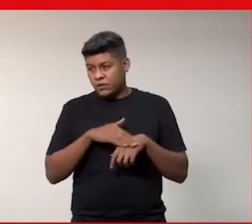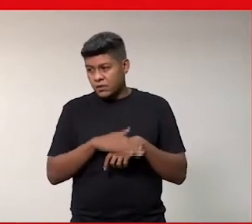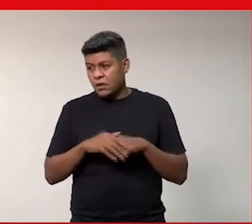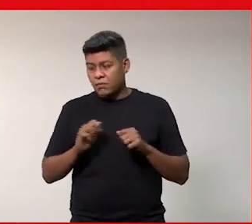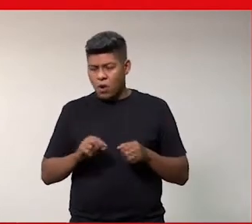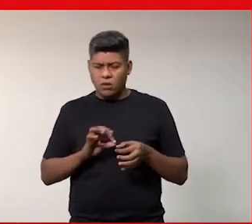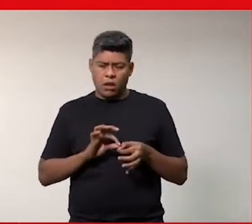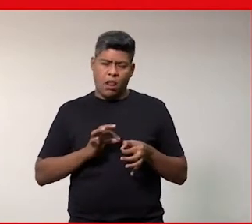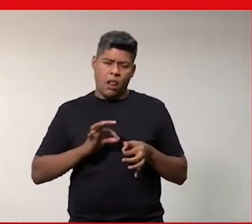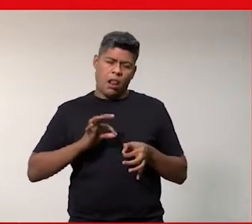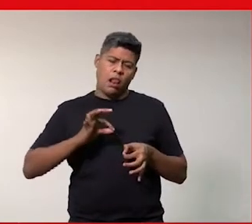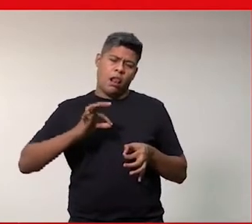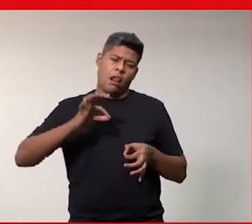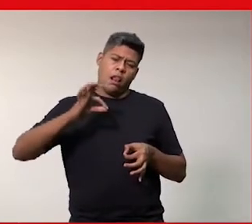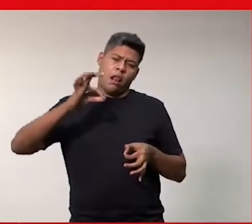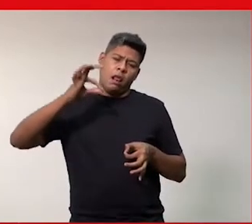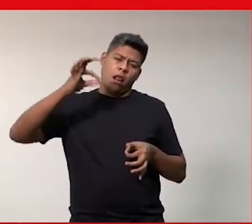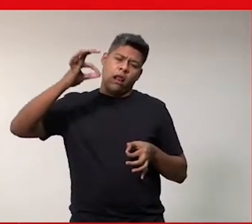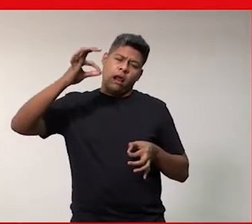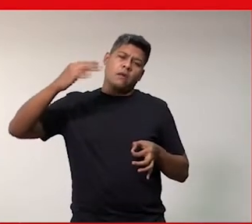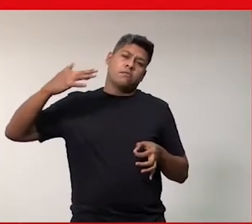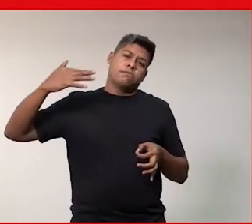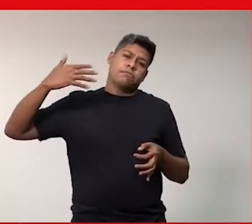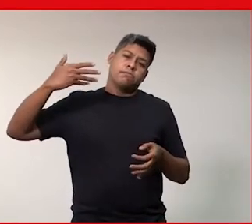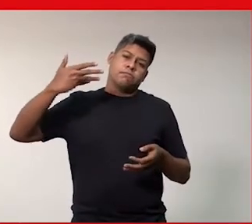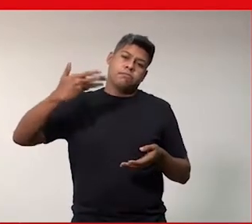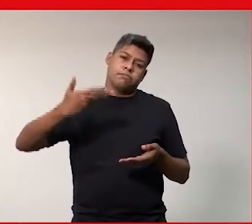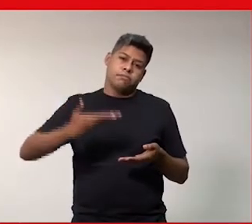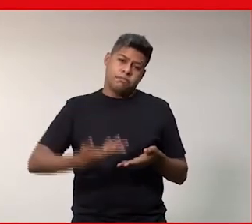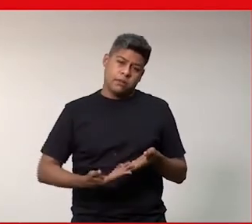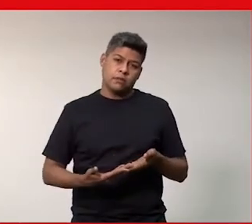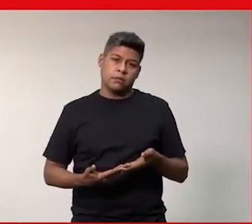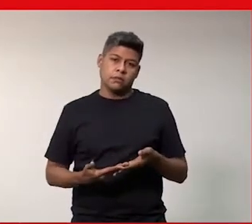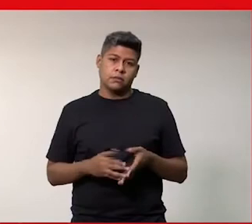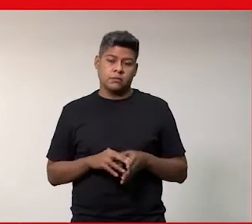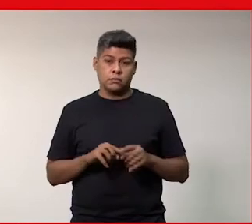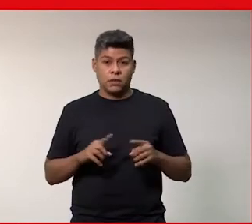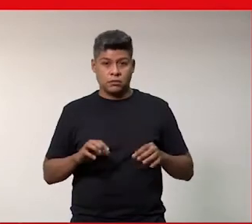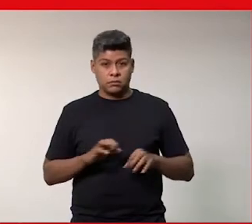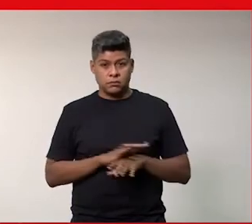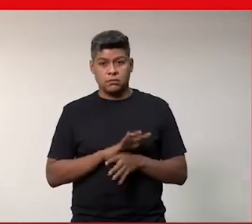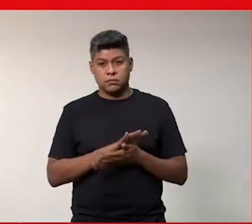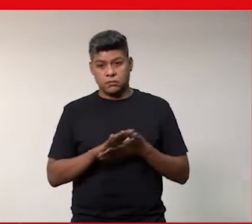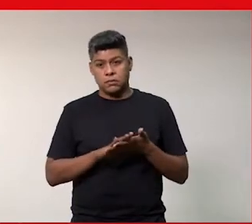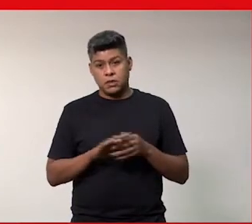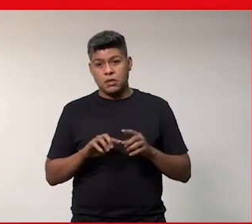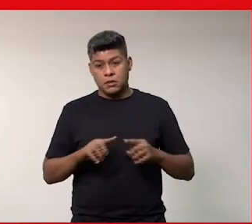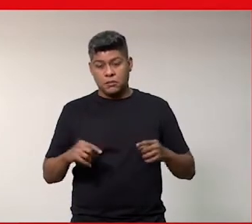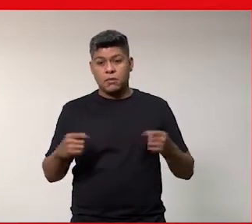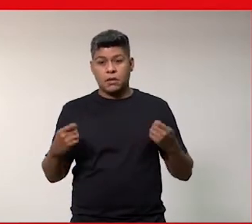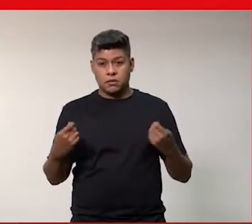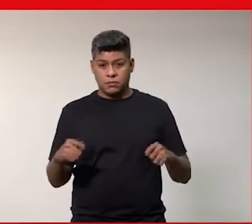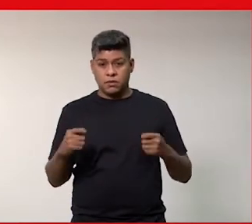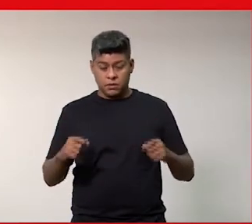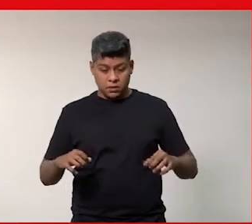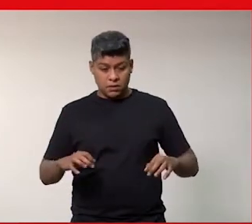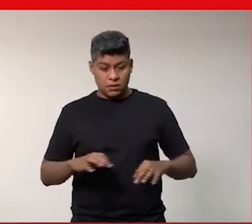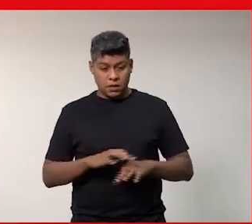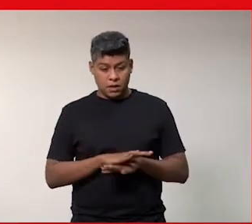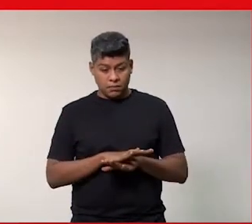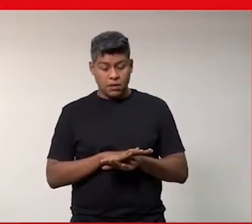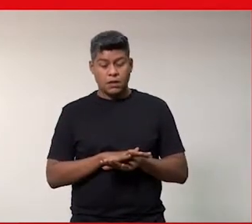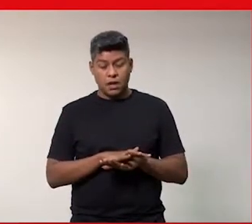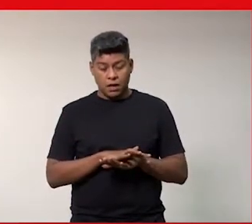prolongar aqui a tarde inteira e o assunto não ia se encerrar mas a gente precisa terminar o nosso